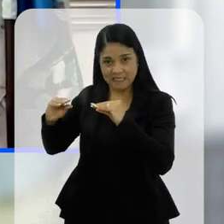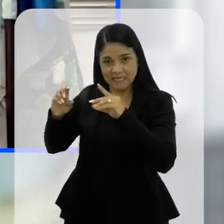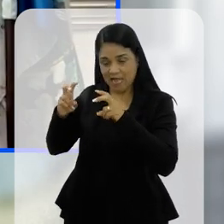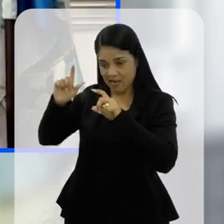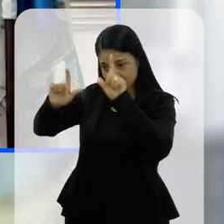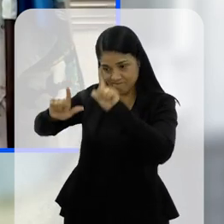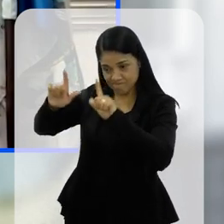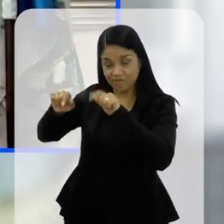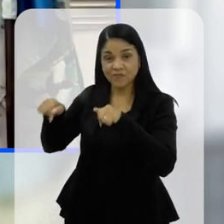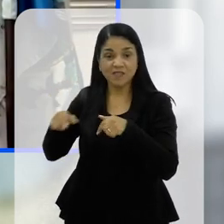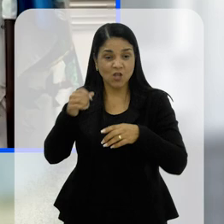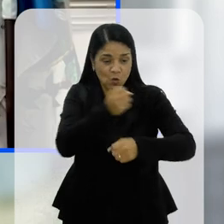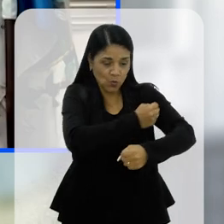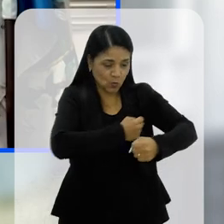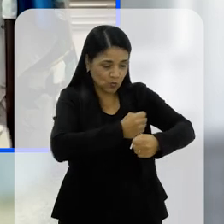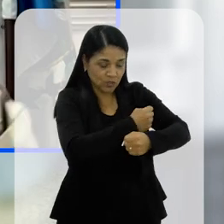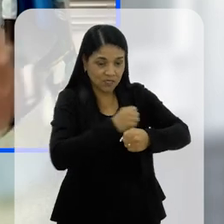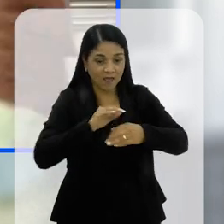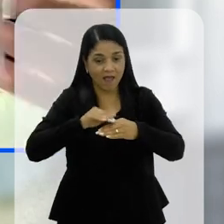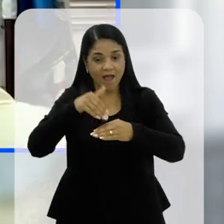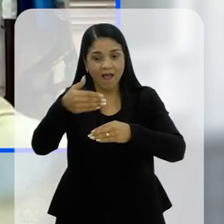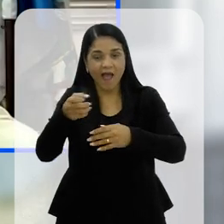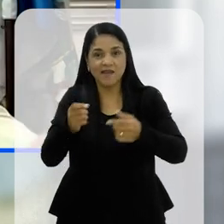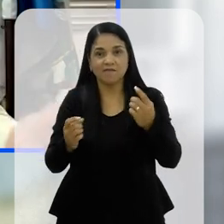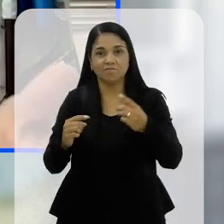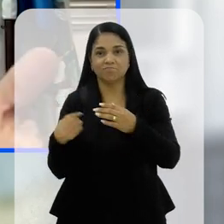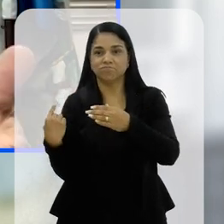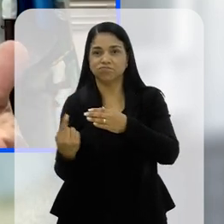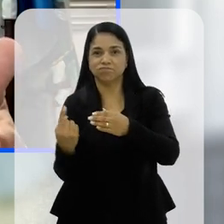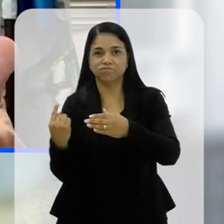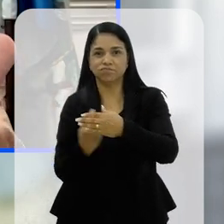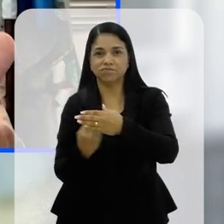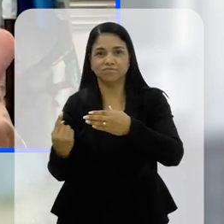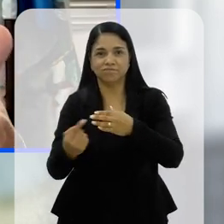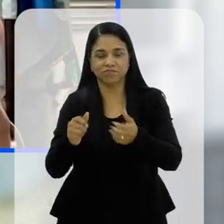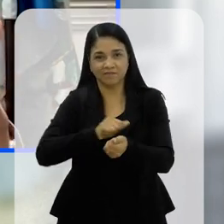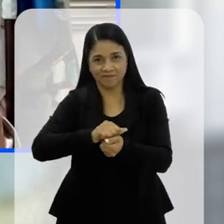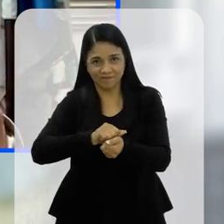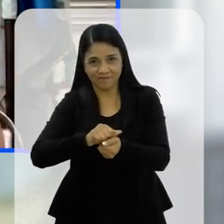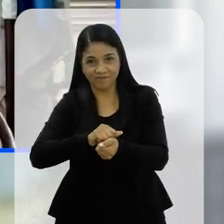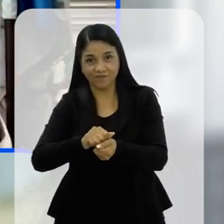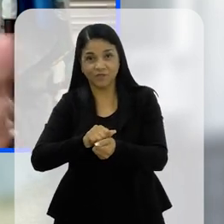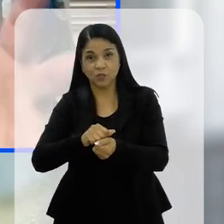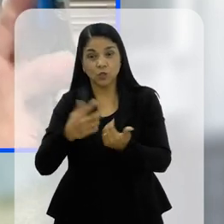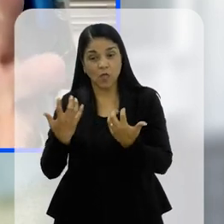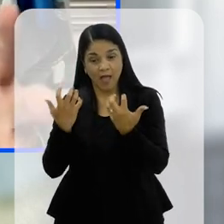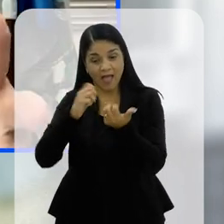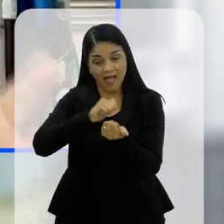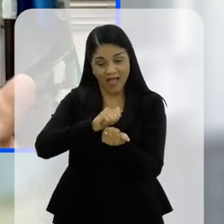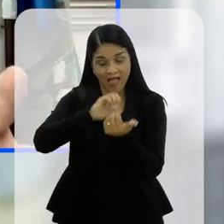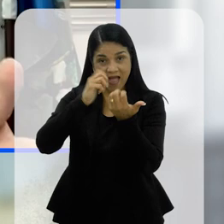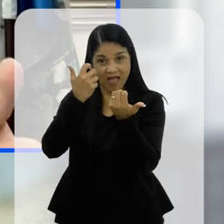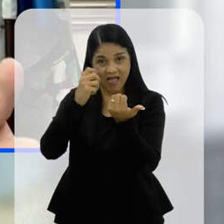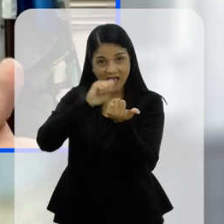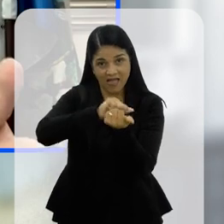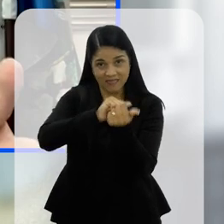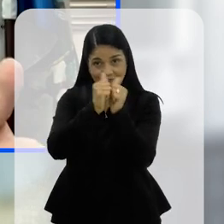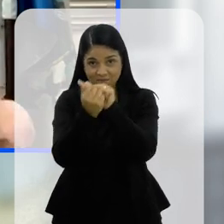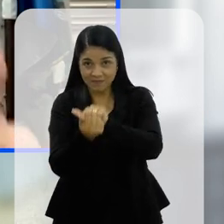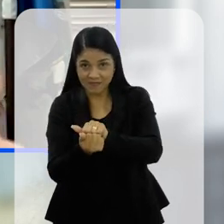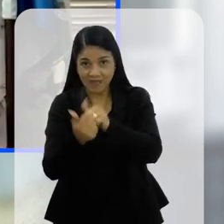sala, tem a cozinha, tem a área de serviço, entendeu? Toda adaptada,